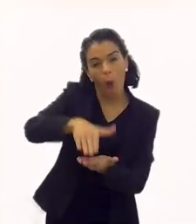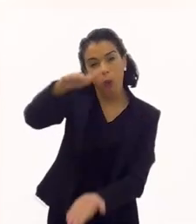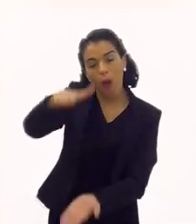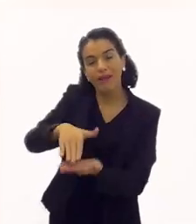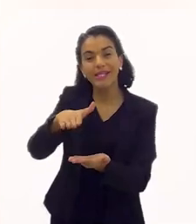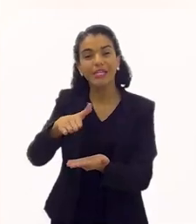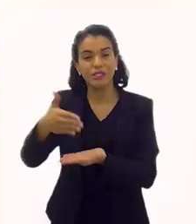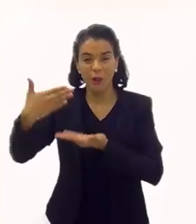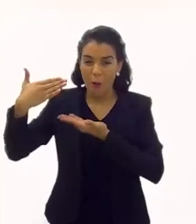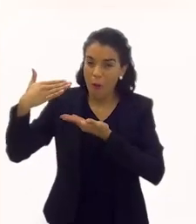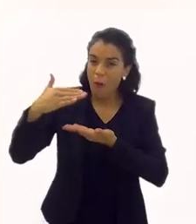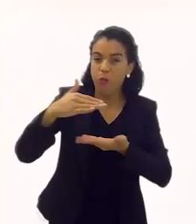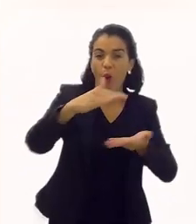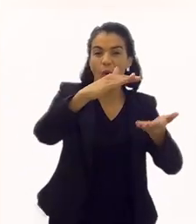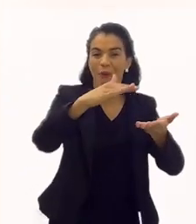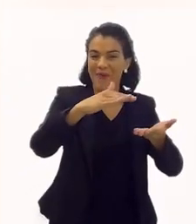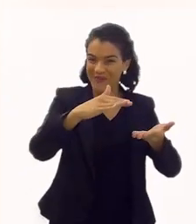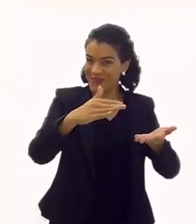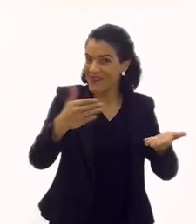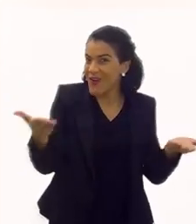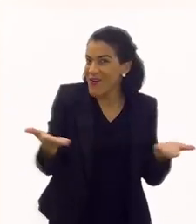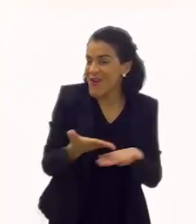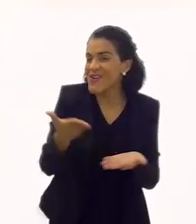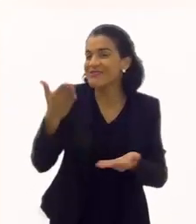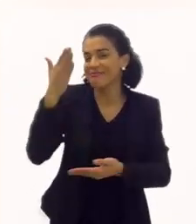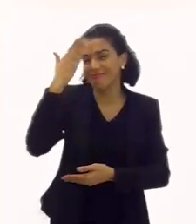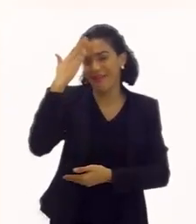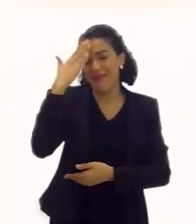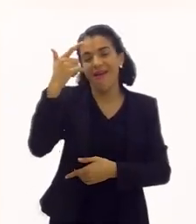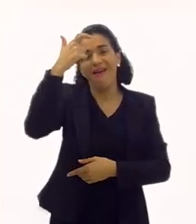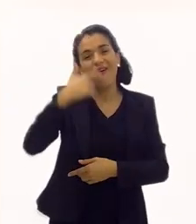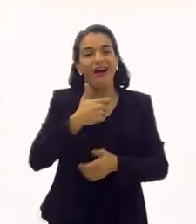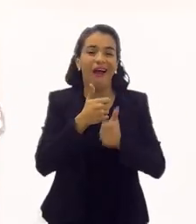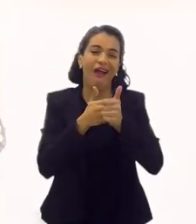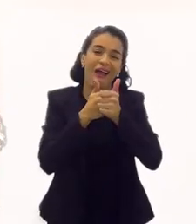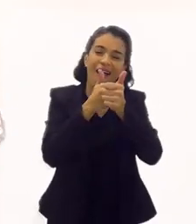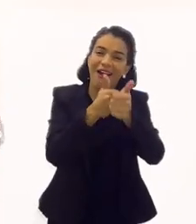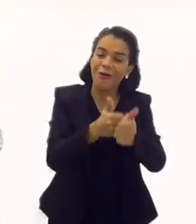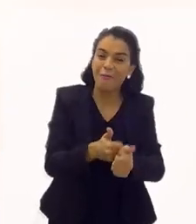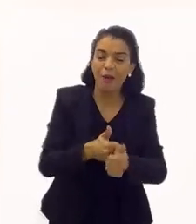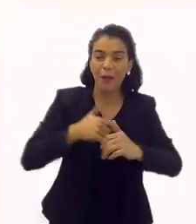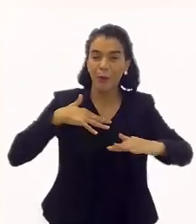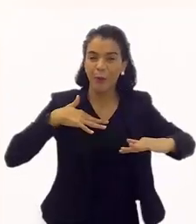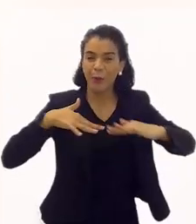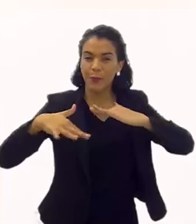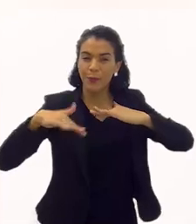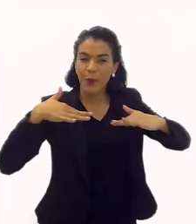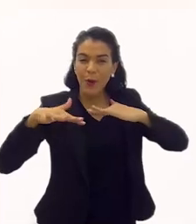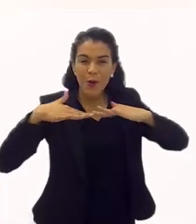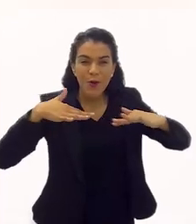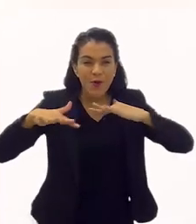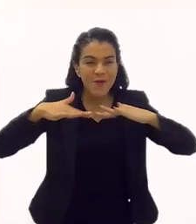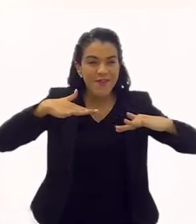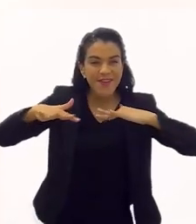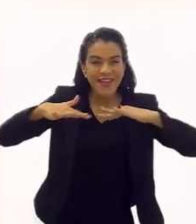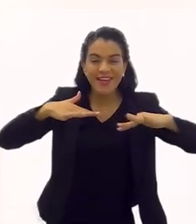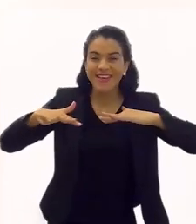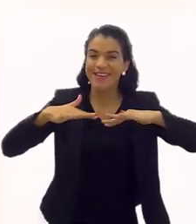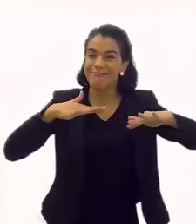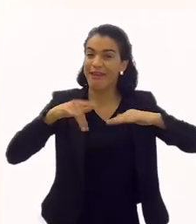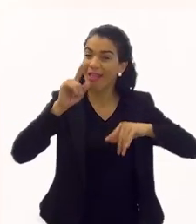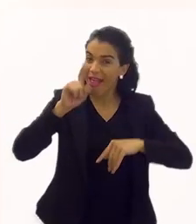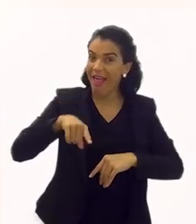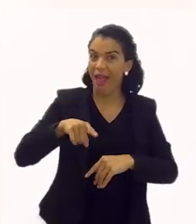E aí nós pegamos esse livro e mandamos. E hoje eu sei porque eu acompanho o movimento